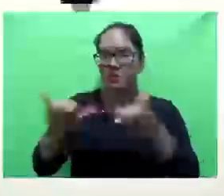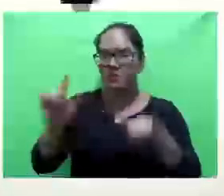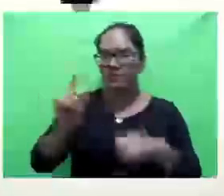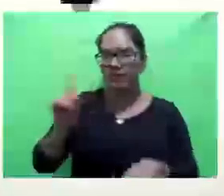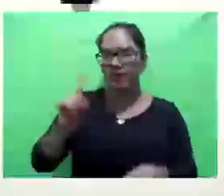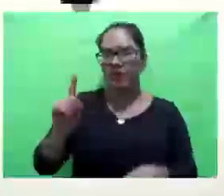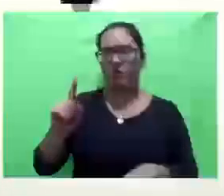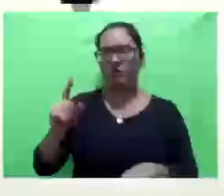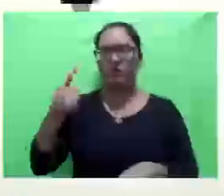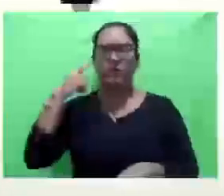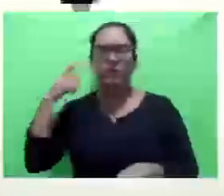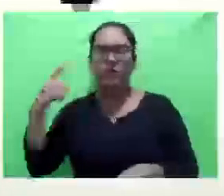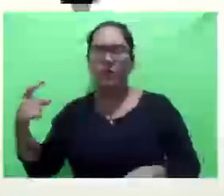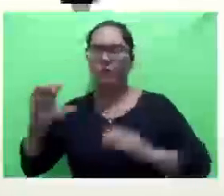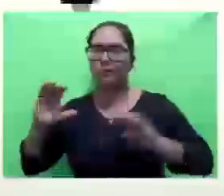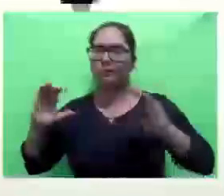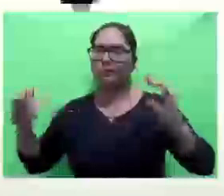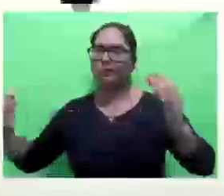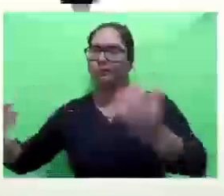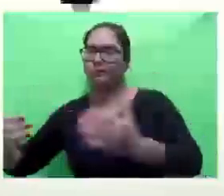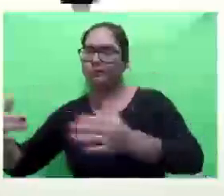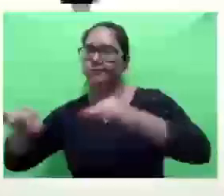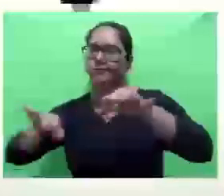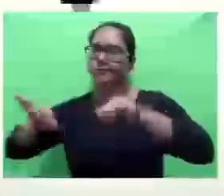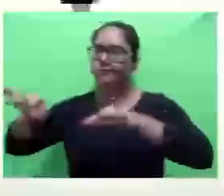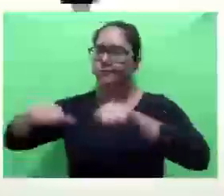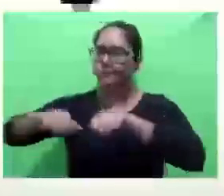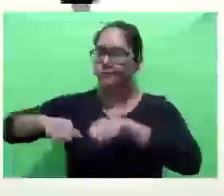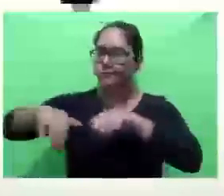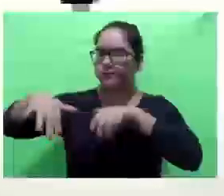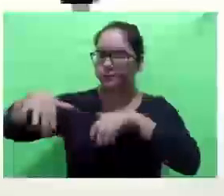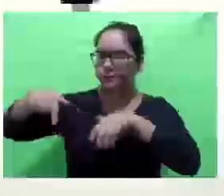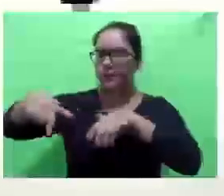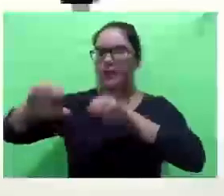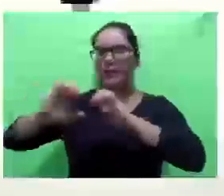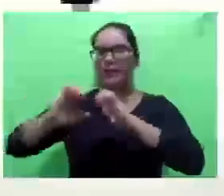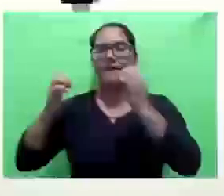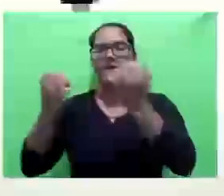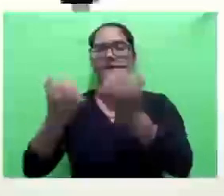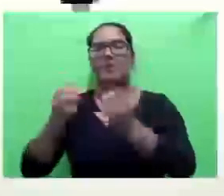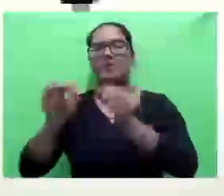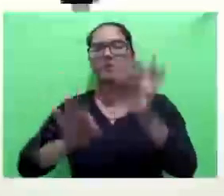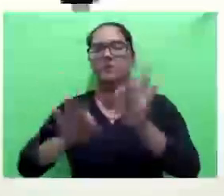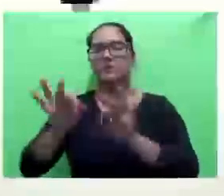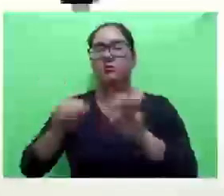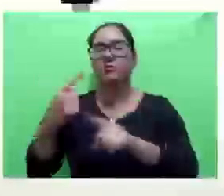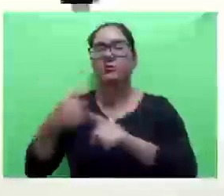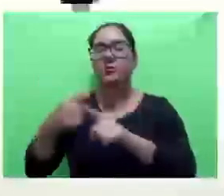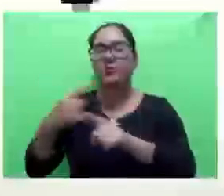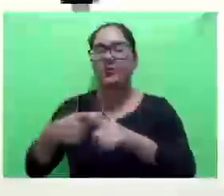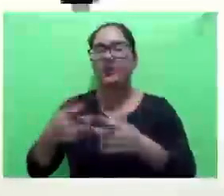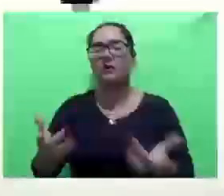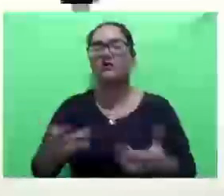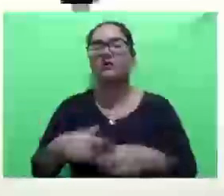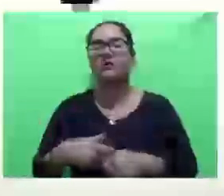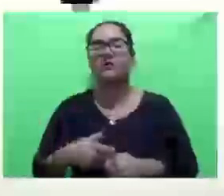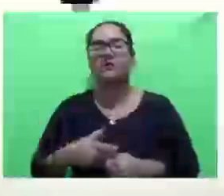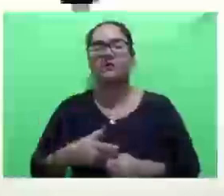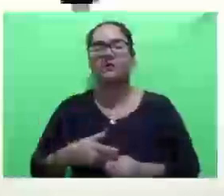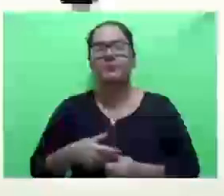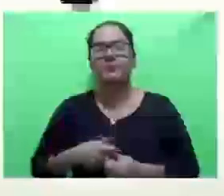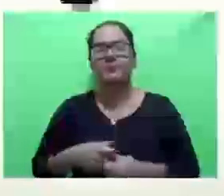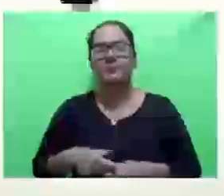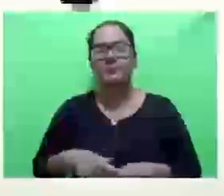acústica e tal para fazermos esse tipo de eventos, porque, olha só, o sítio do Heights,